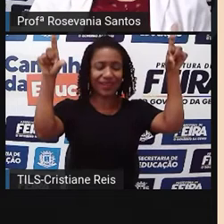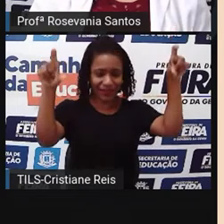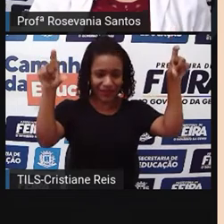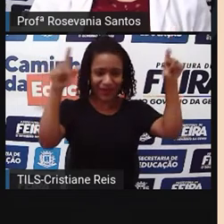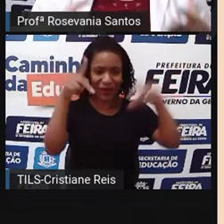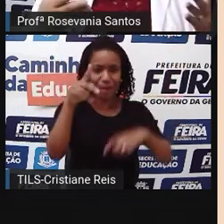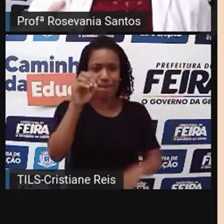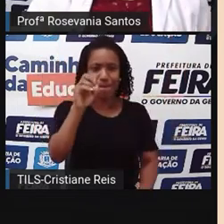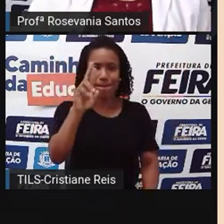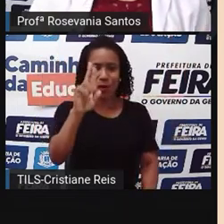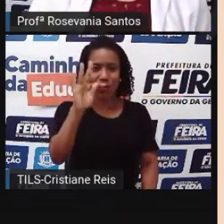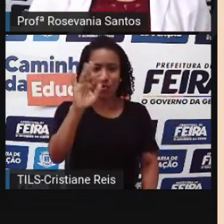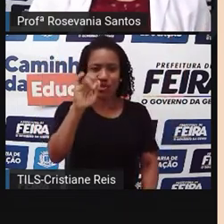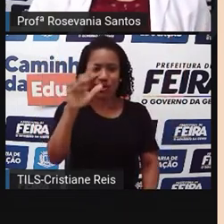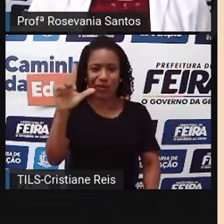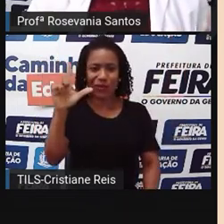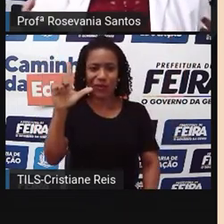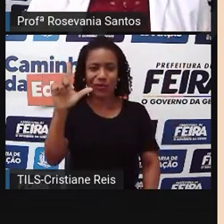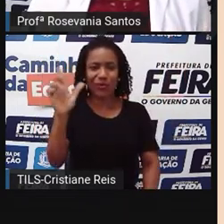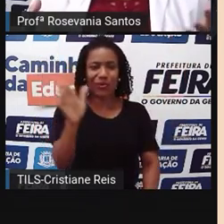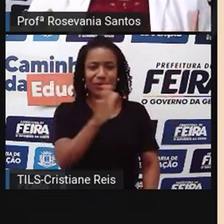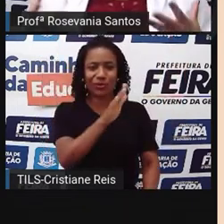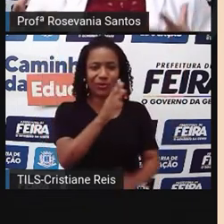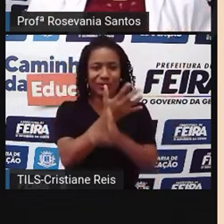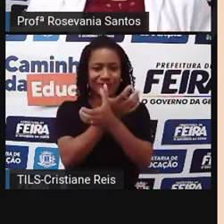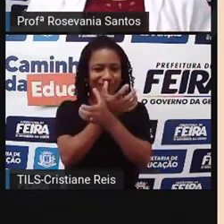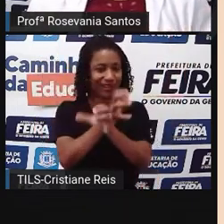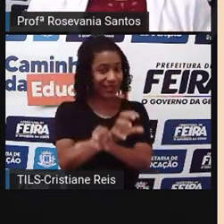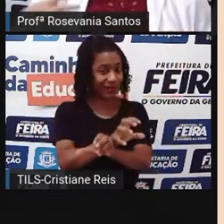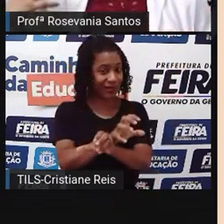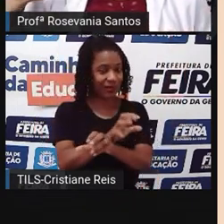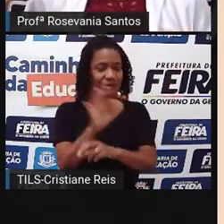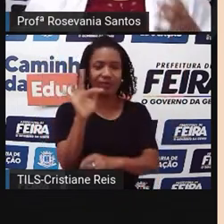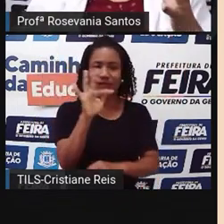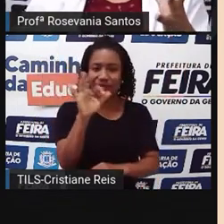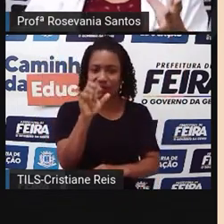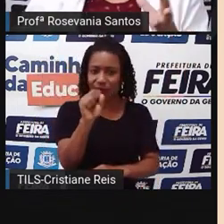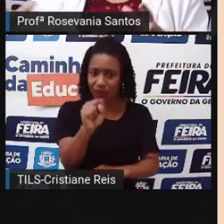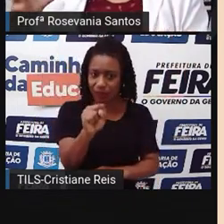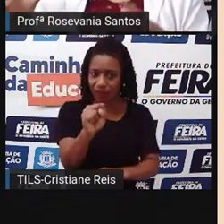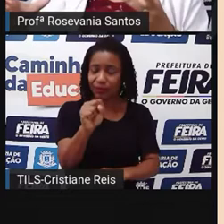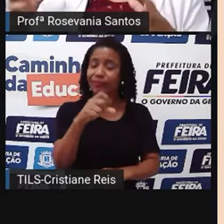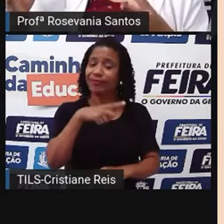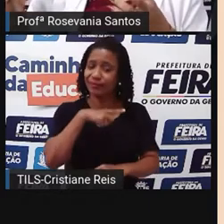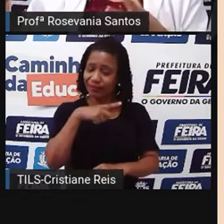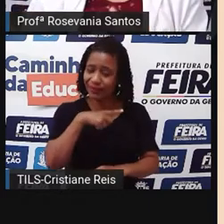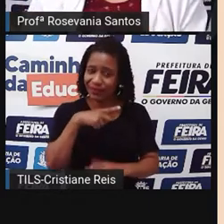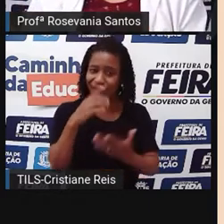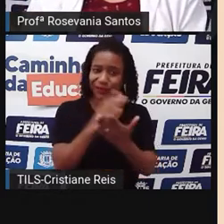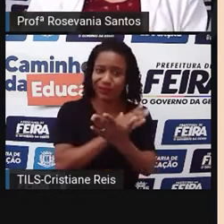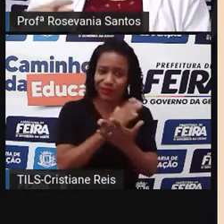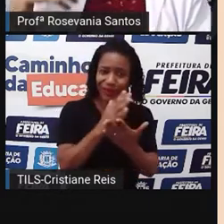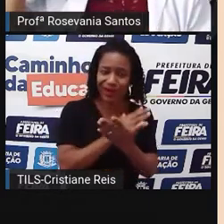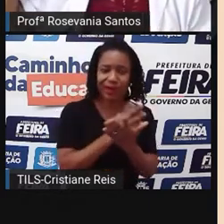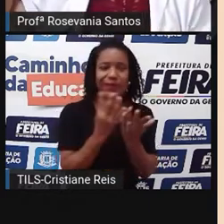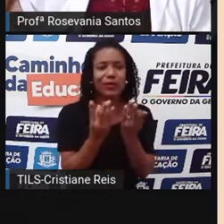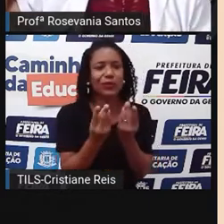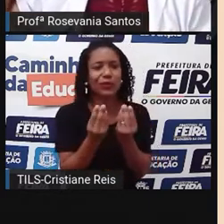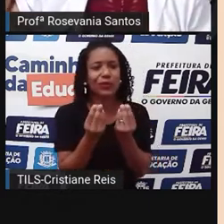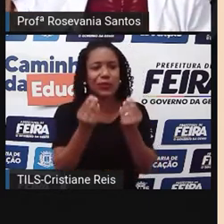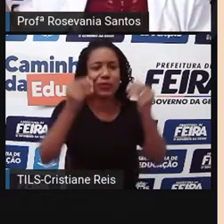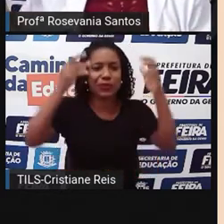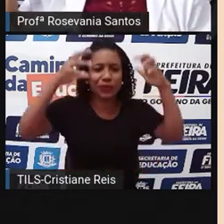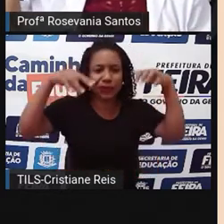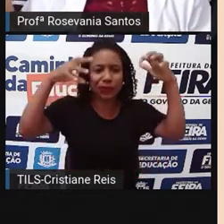característica do Sertão. Mas feira de Santana, tem desde aquelas áreas um pouco mais úmidas, mais